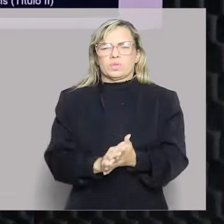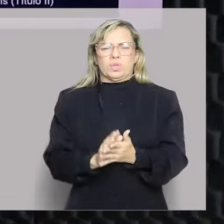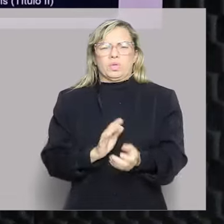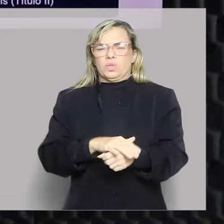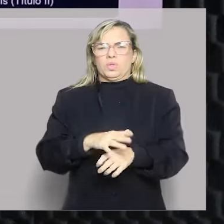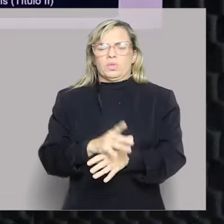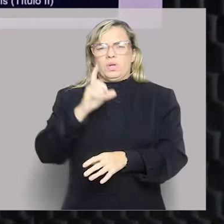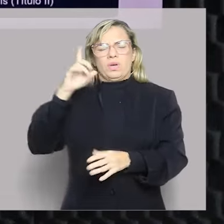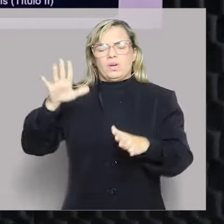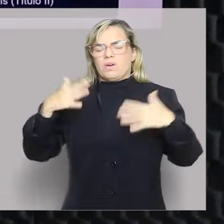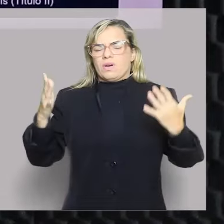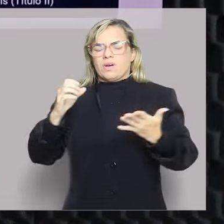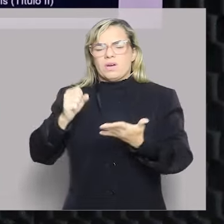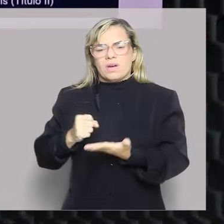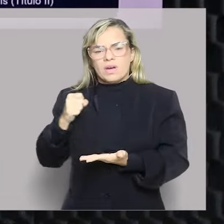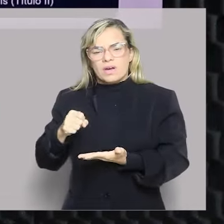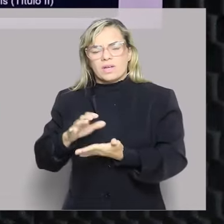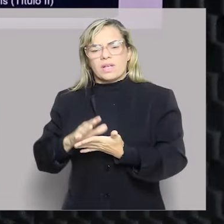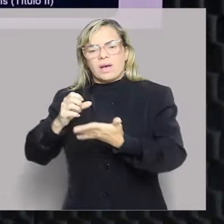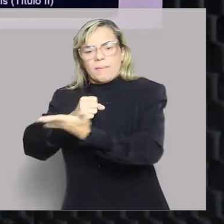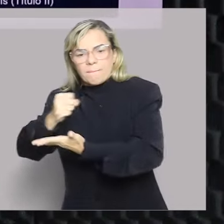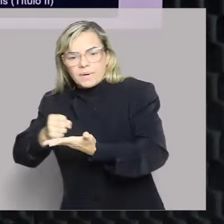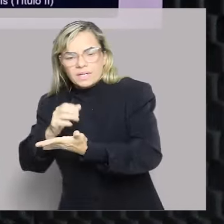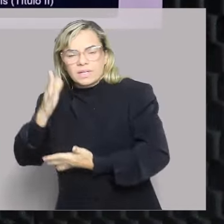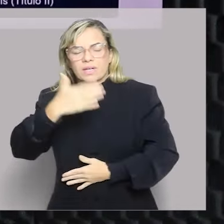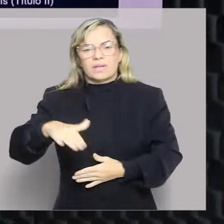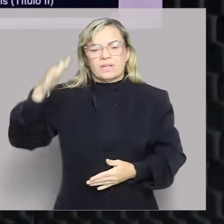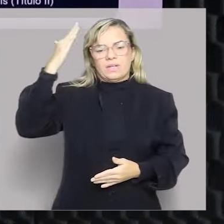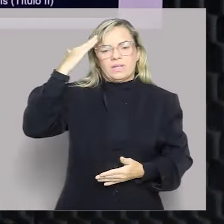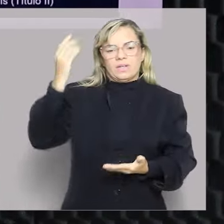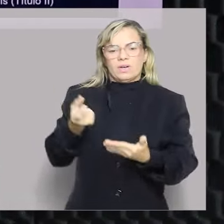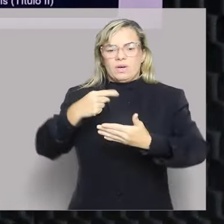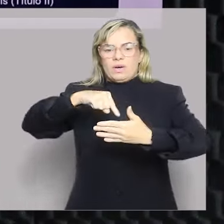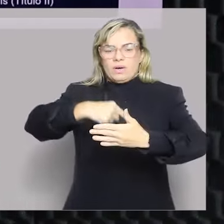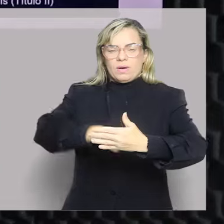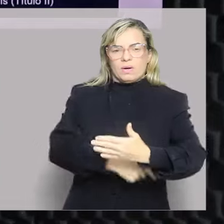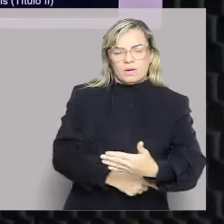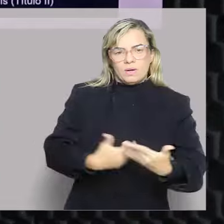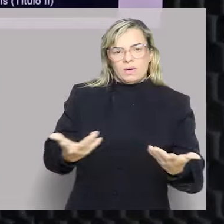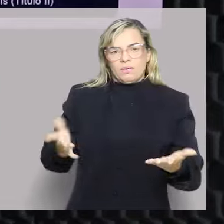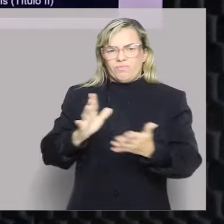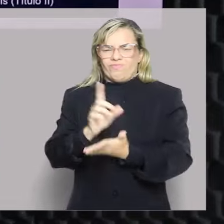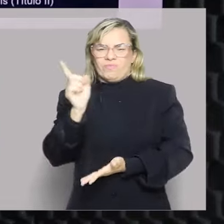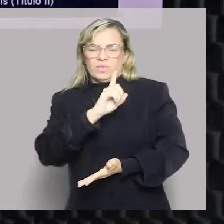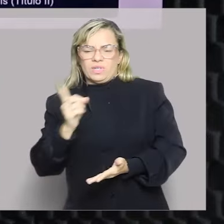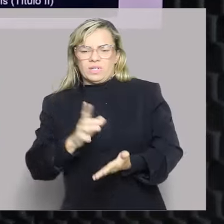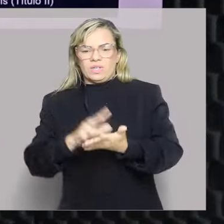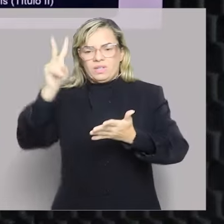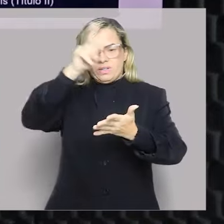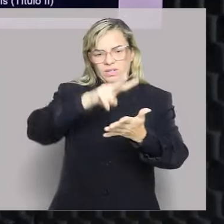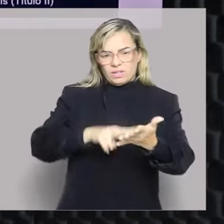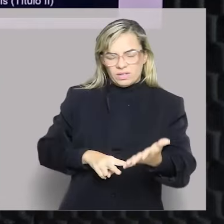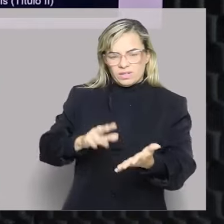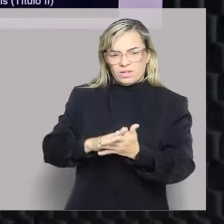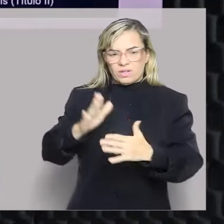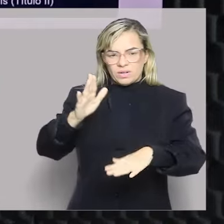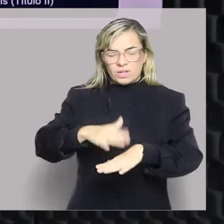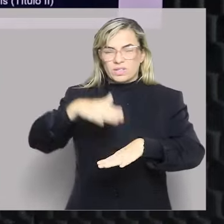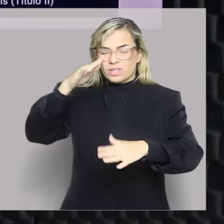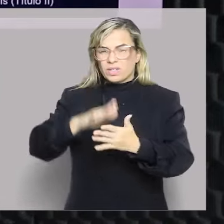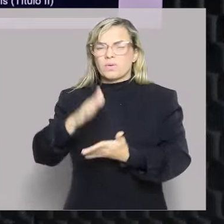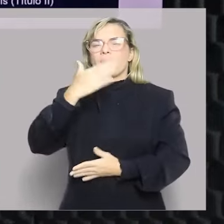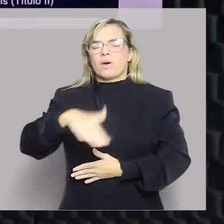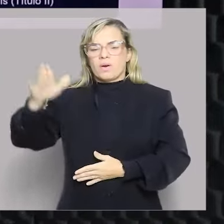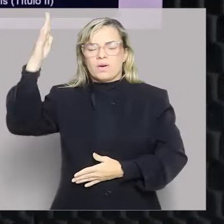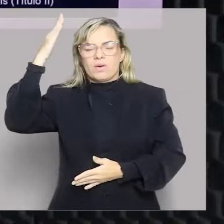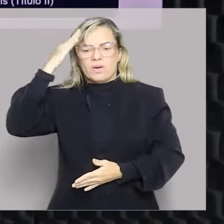o dia. Isso é fundamental vocês entenderem. Eu não vou aqui aprofundar, porque vocês vão poder ler isso aqui, mas para vocês terem noção